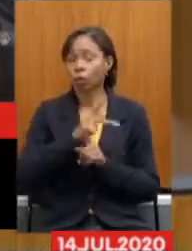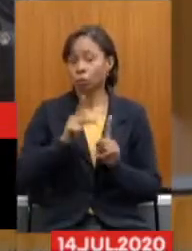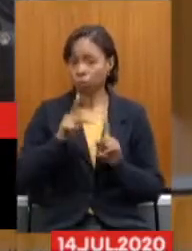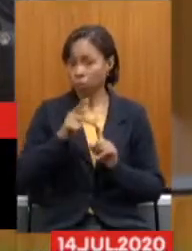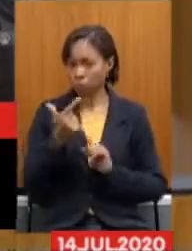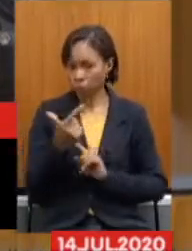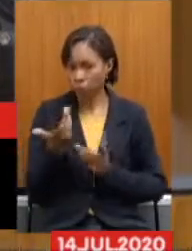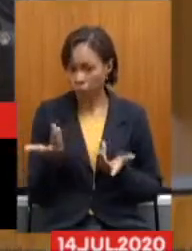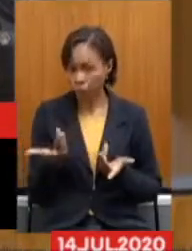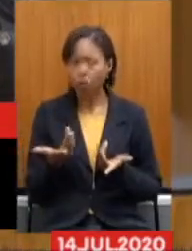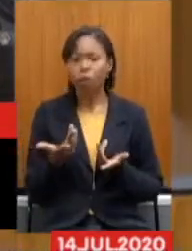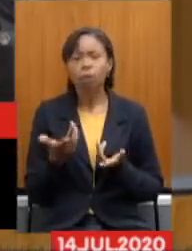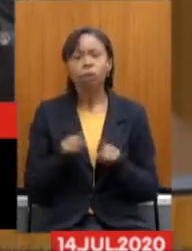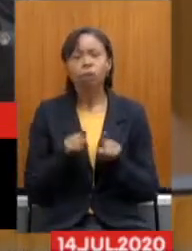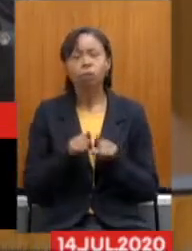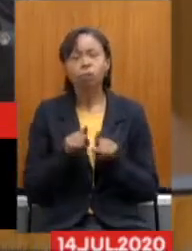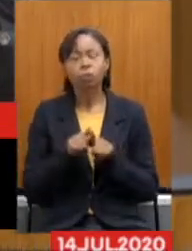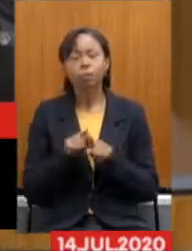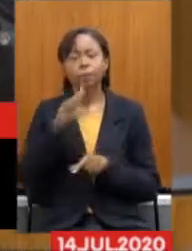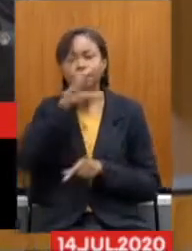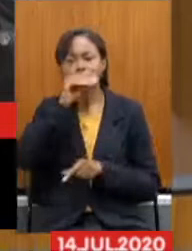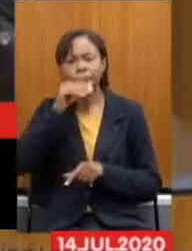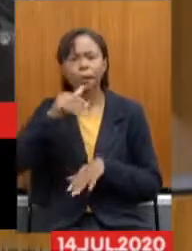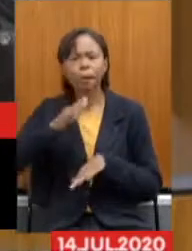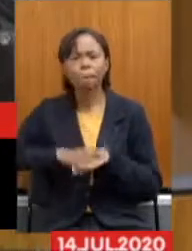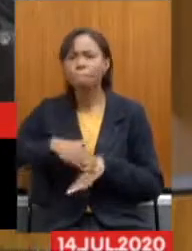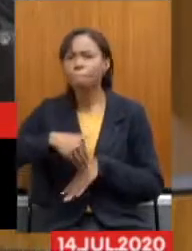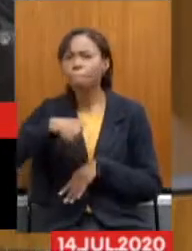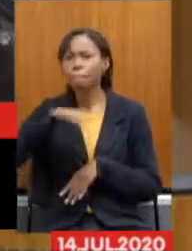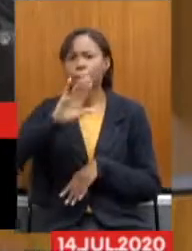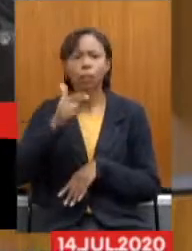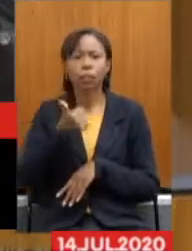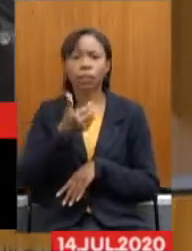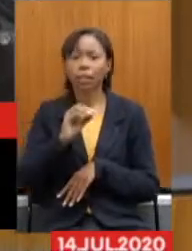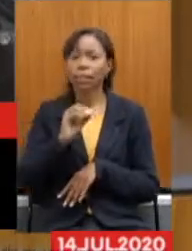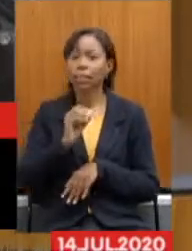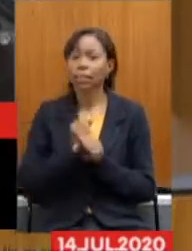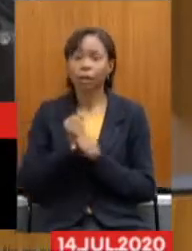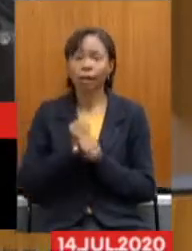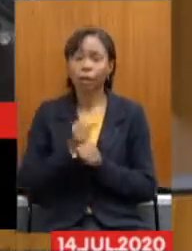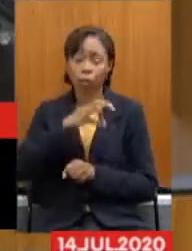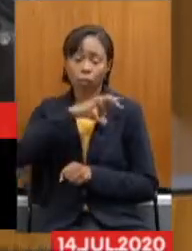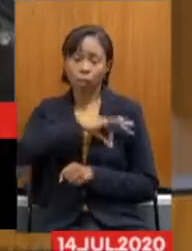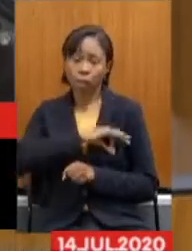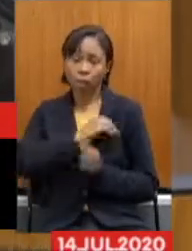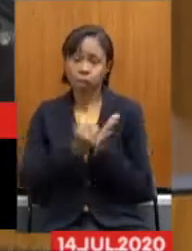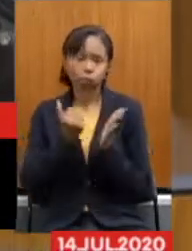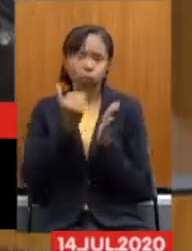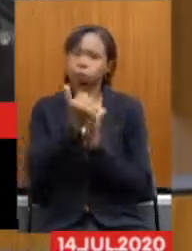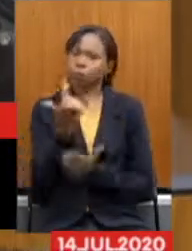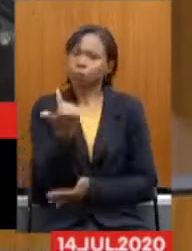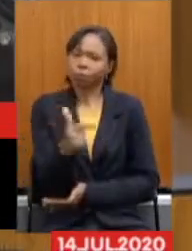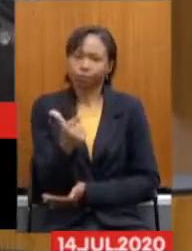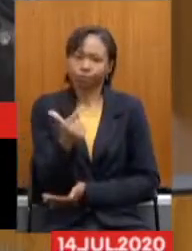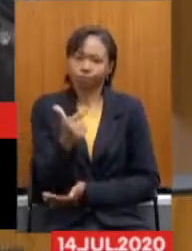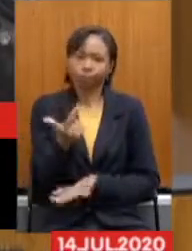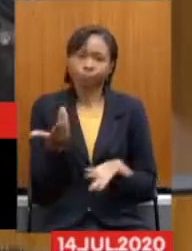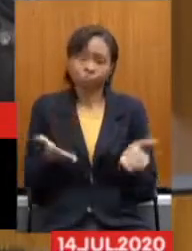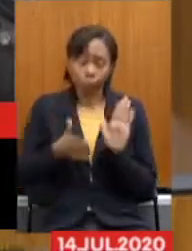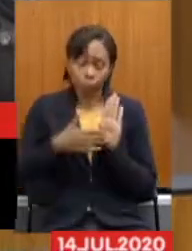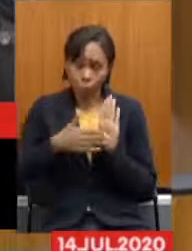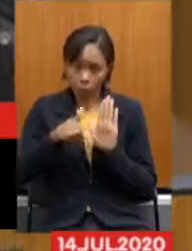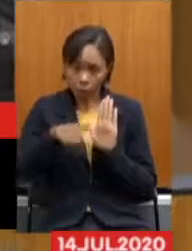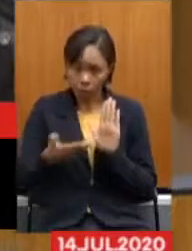servidores, nós estamos há mais de 10 anos sem reajuste salarial. E essa proposta, nesse momento,